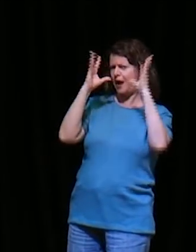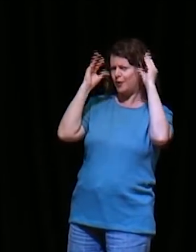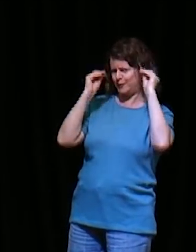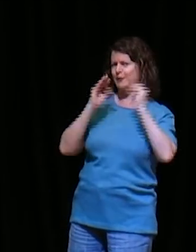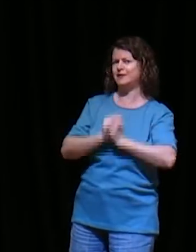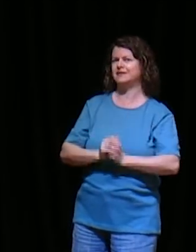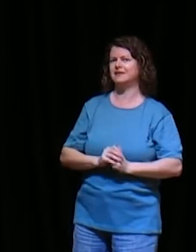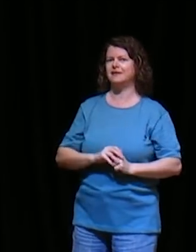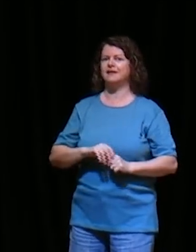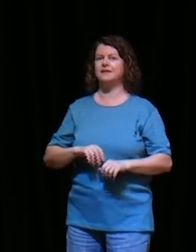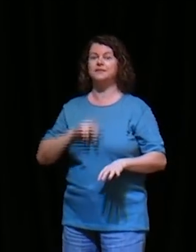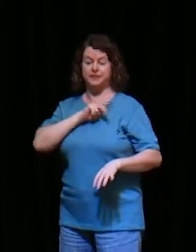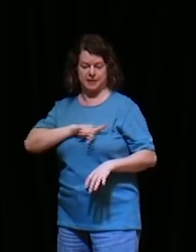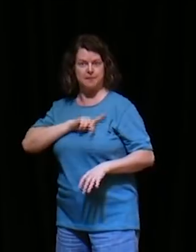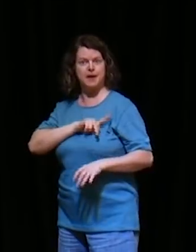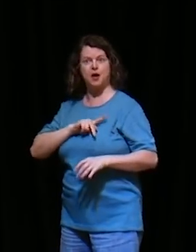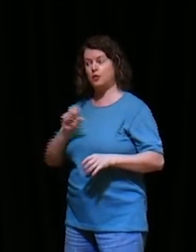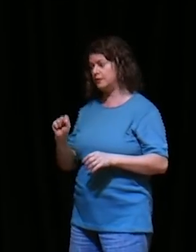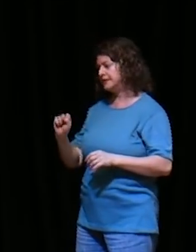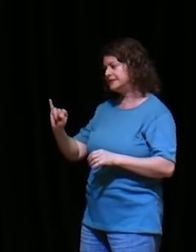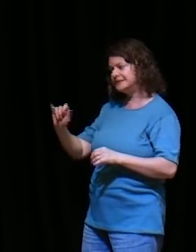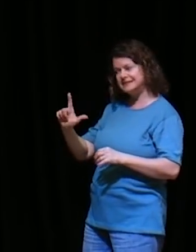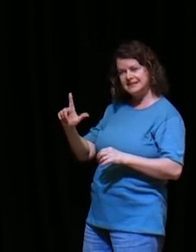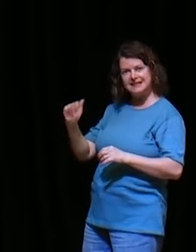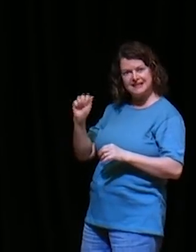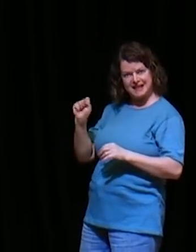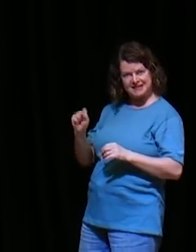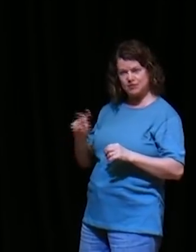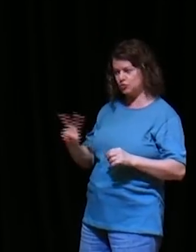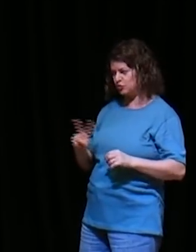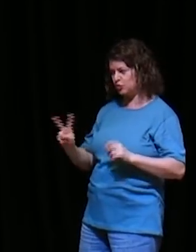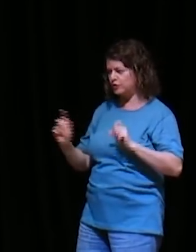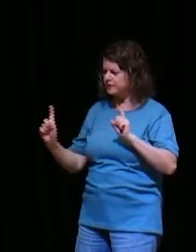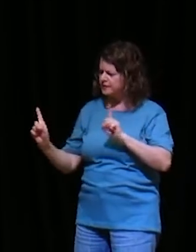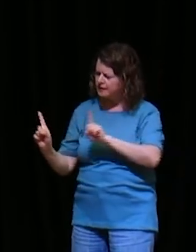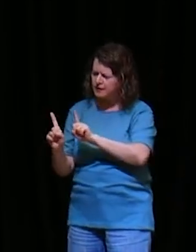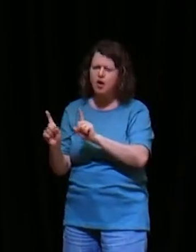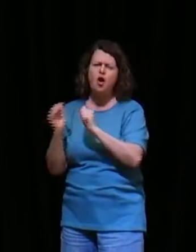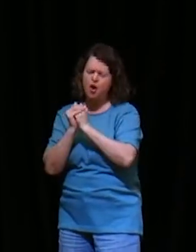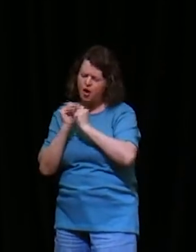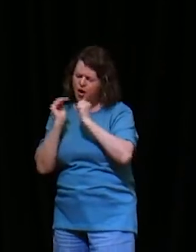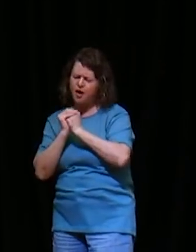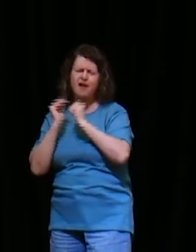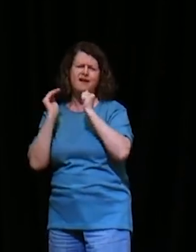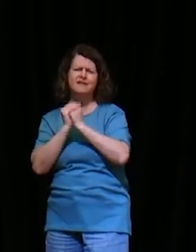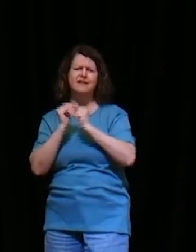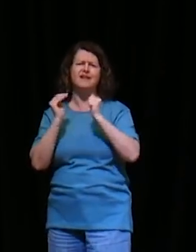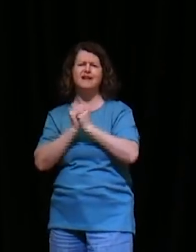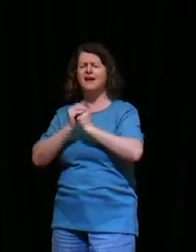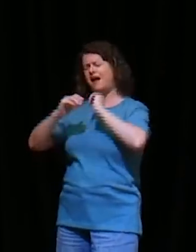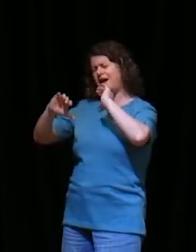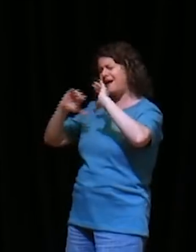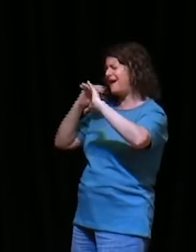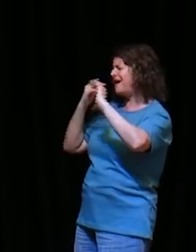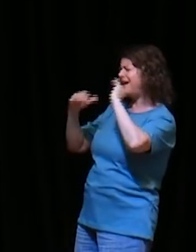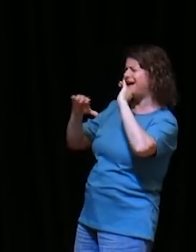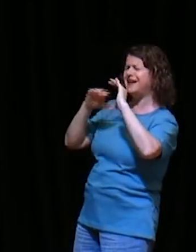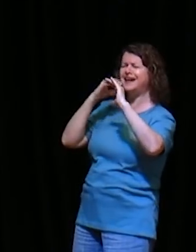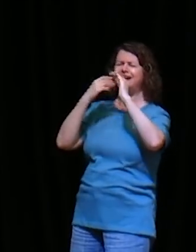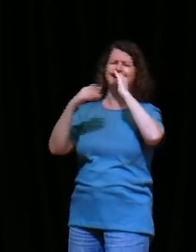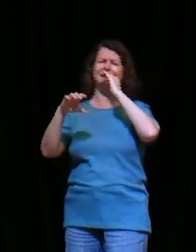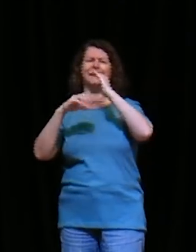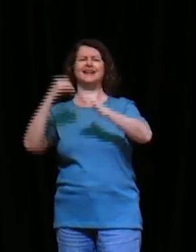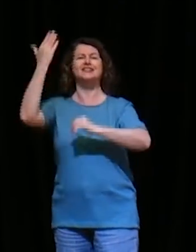oravam, e cantavam, e cantavam hinos a Deus, e os outros presos, escutavam, e de repente, veio, um